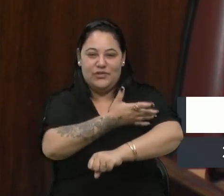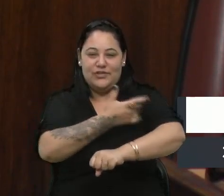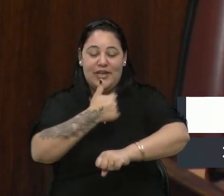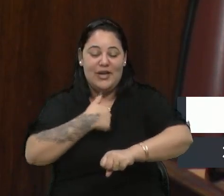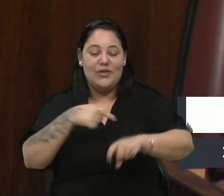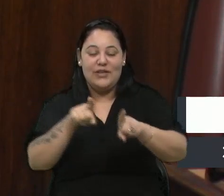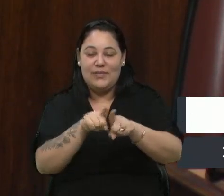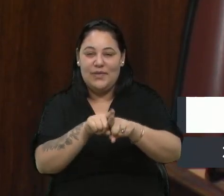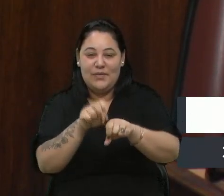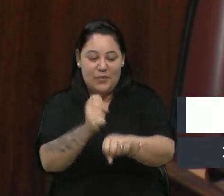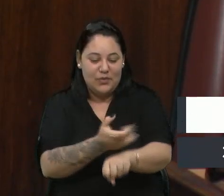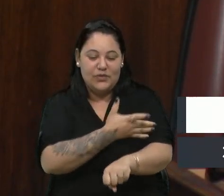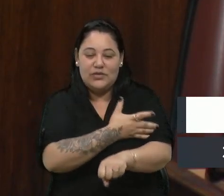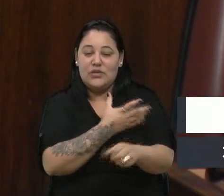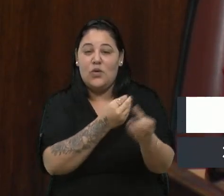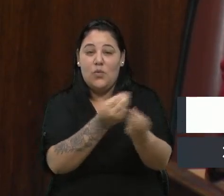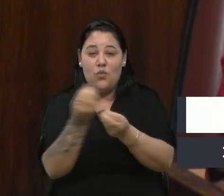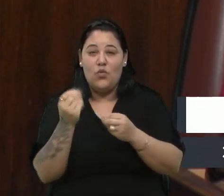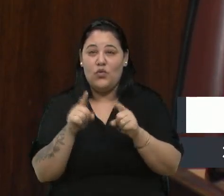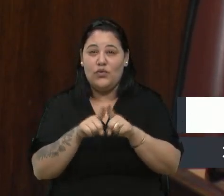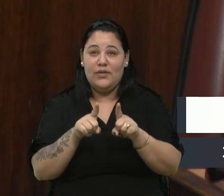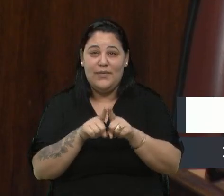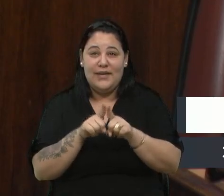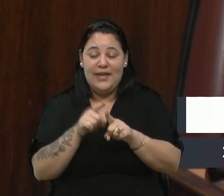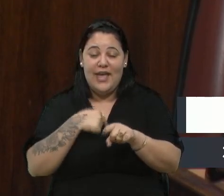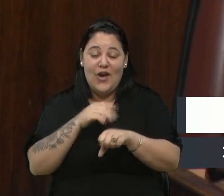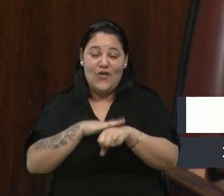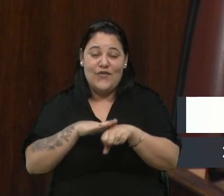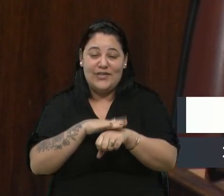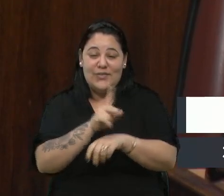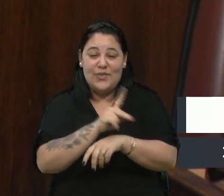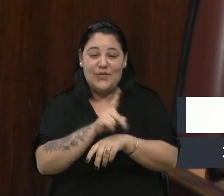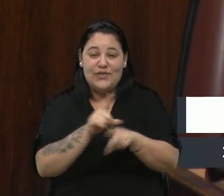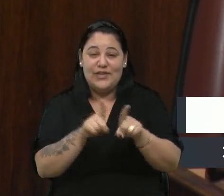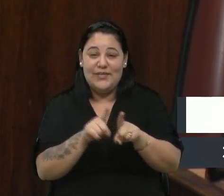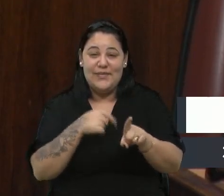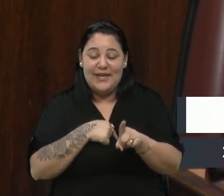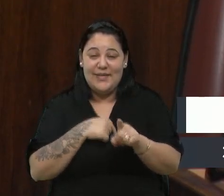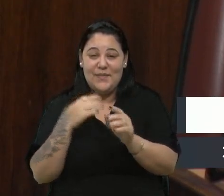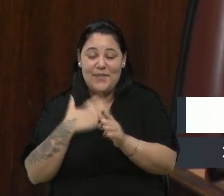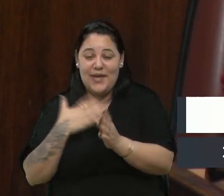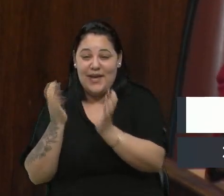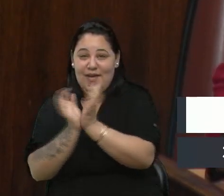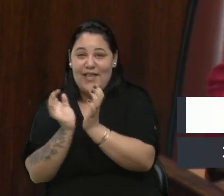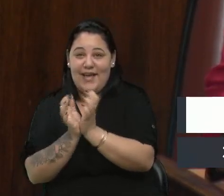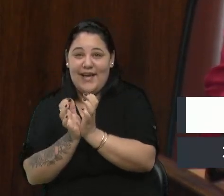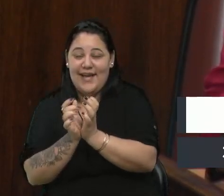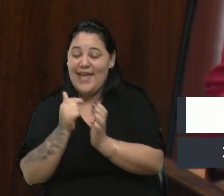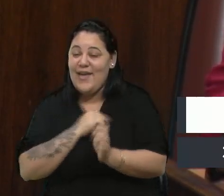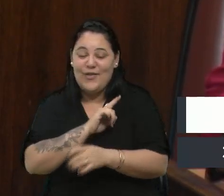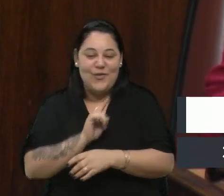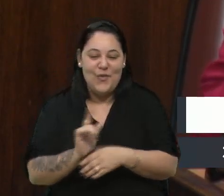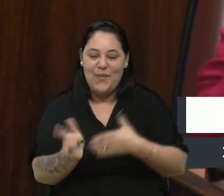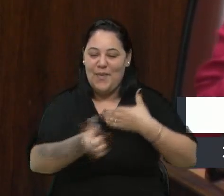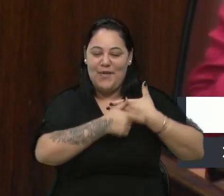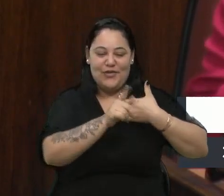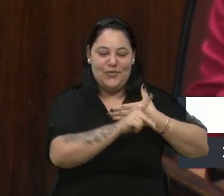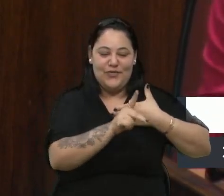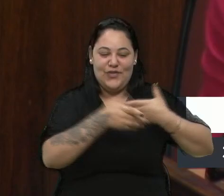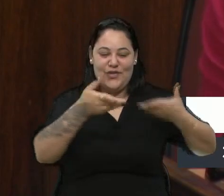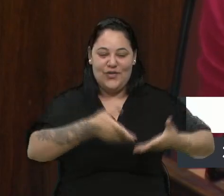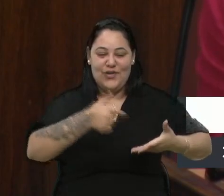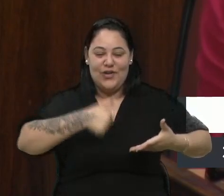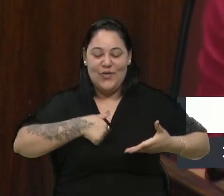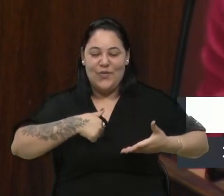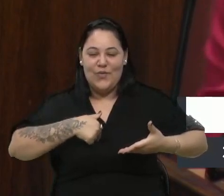emocionei várias vezes. Eu conversei com uma professora, que foi minha colega, ela disse, eu não estou aqui como professora hoje, eu estou aqui como